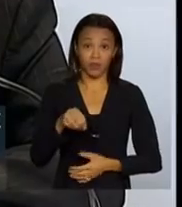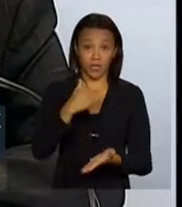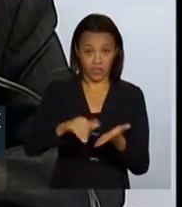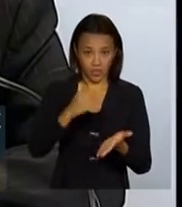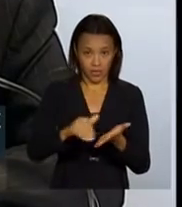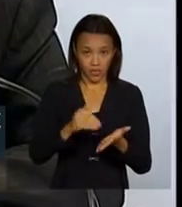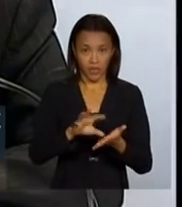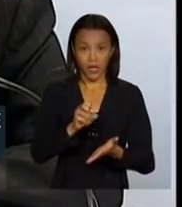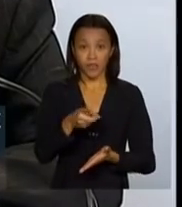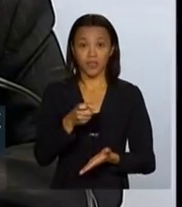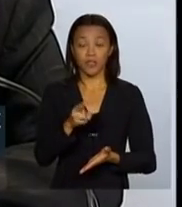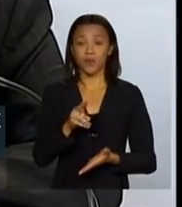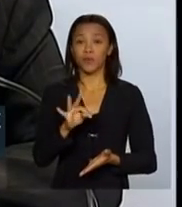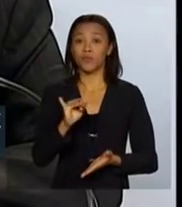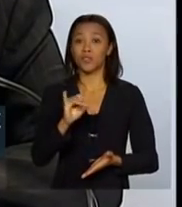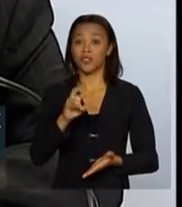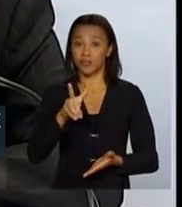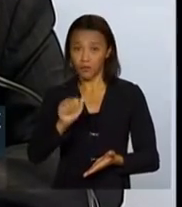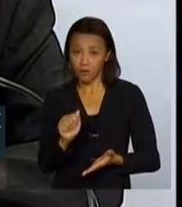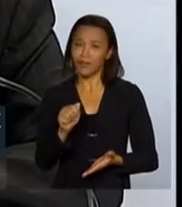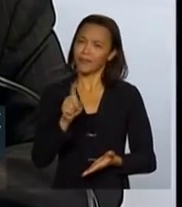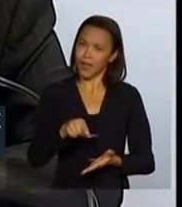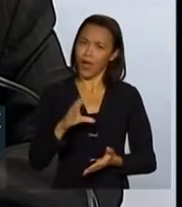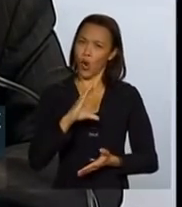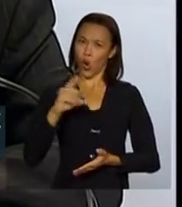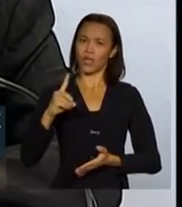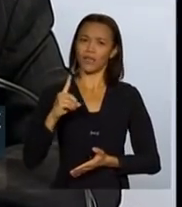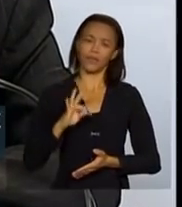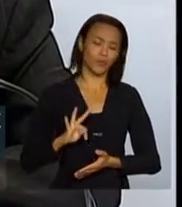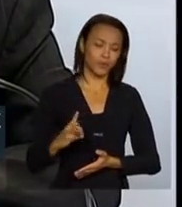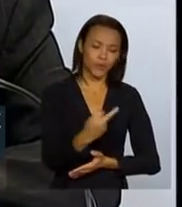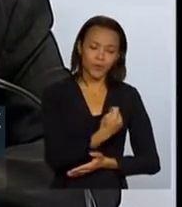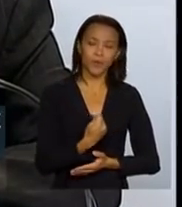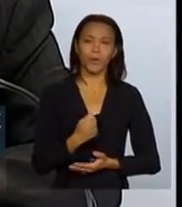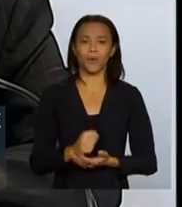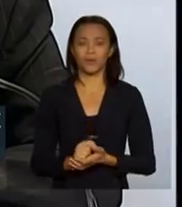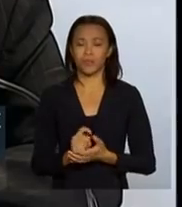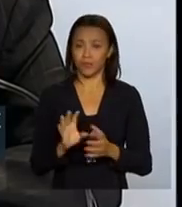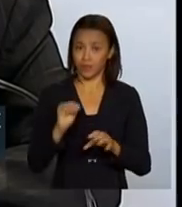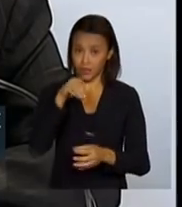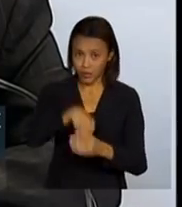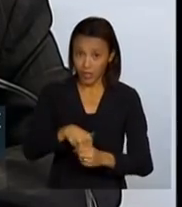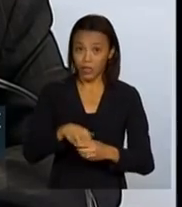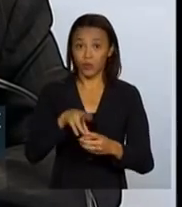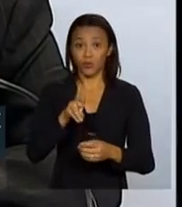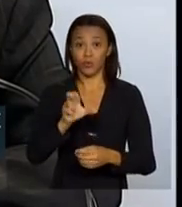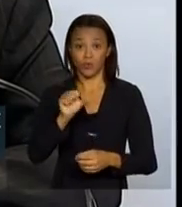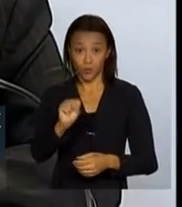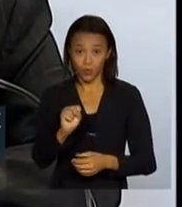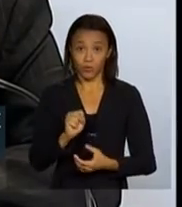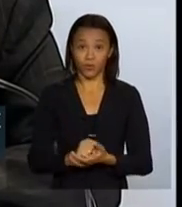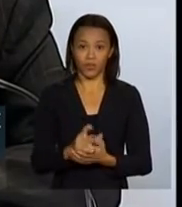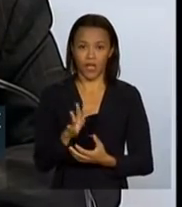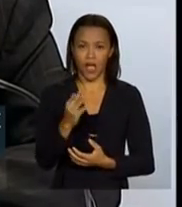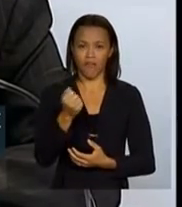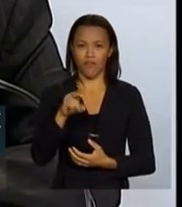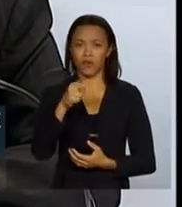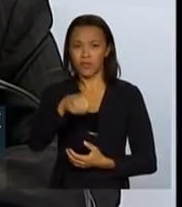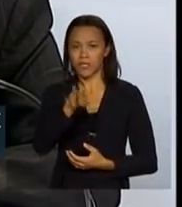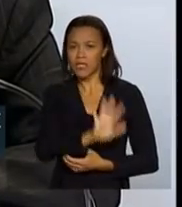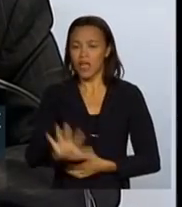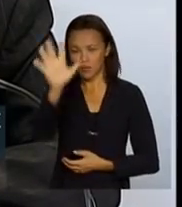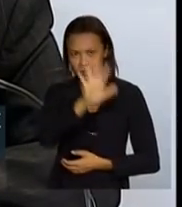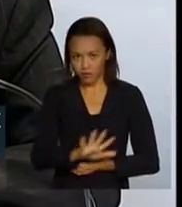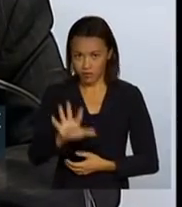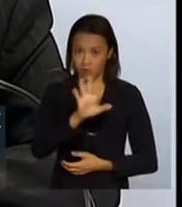Executiva, quem está coordenando toda a ação da Força Nacional do SUS, e acompanhando e coordenando o gabinete